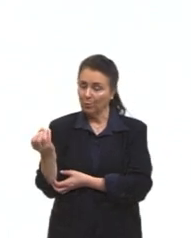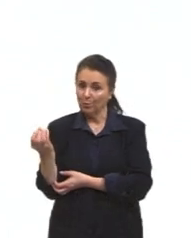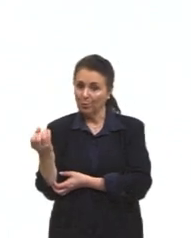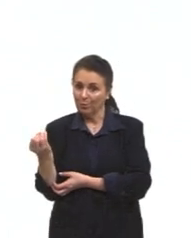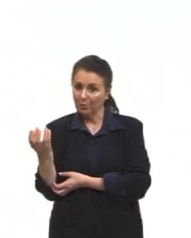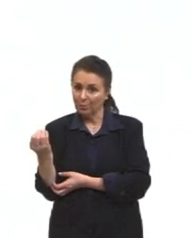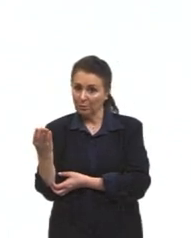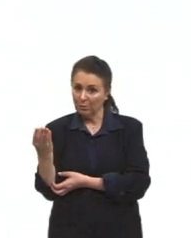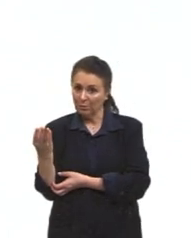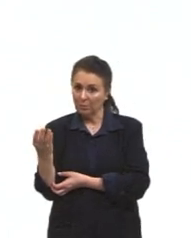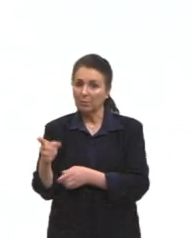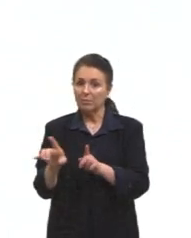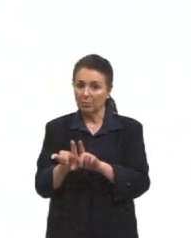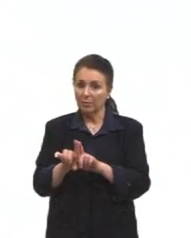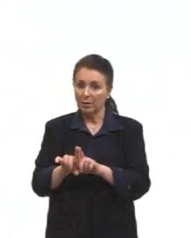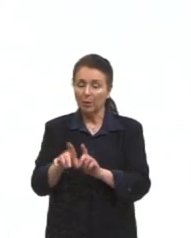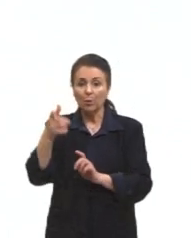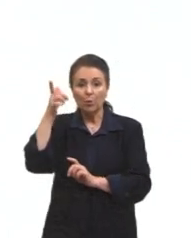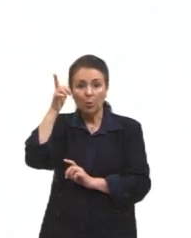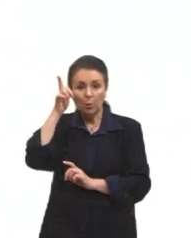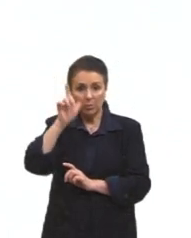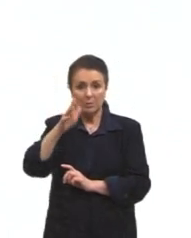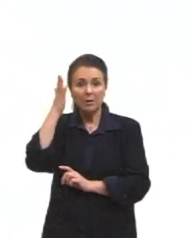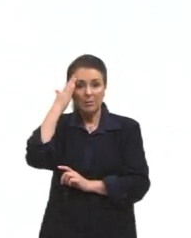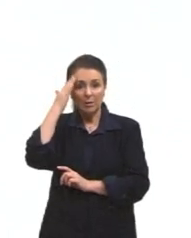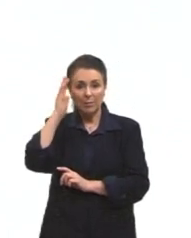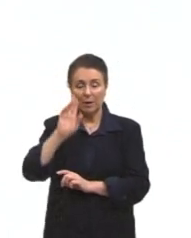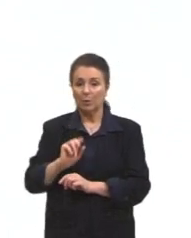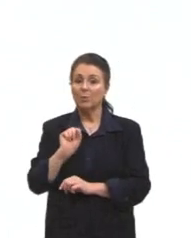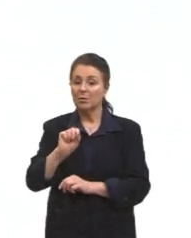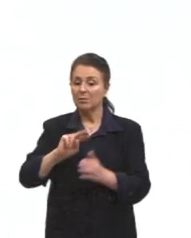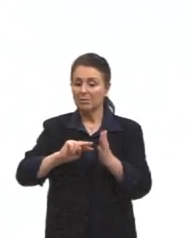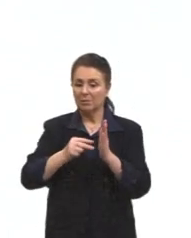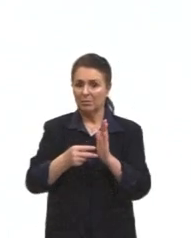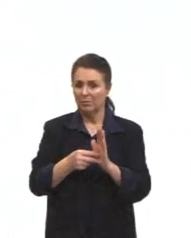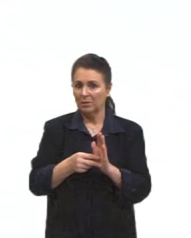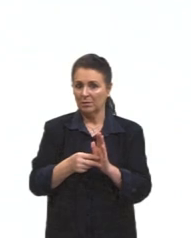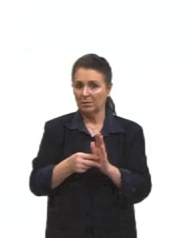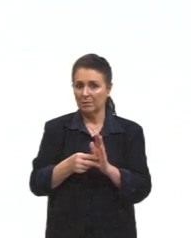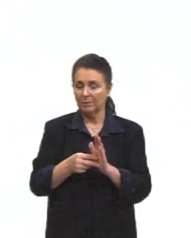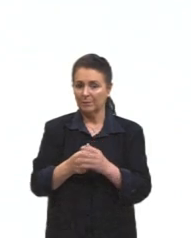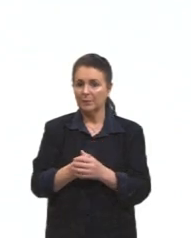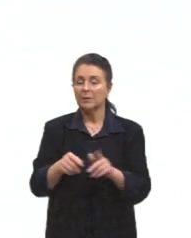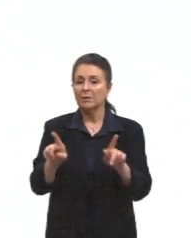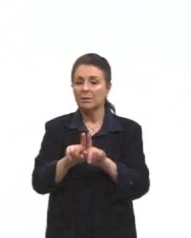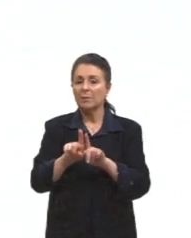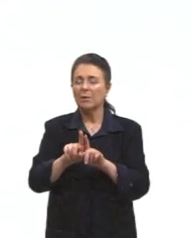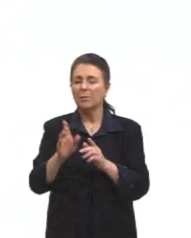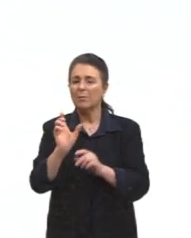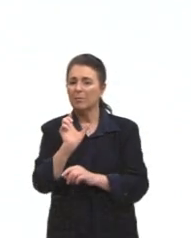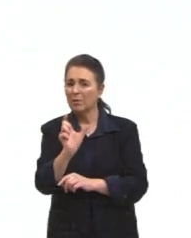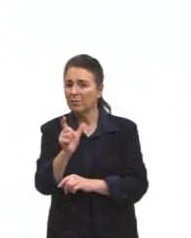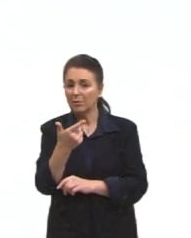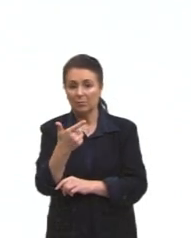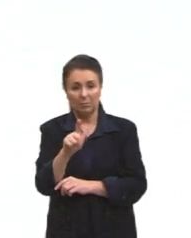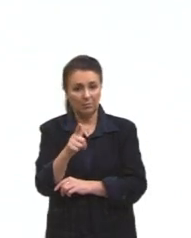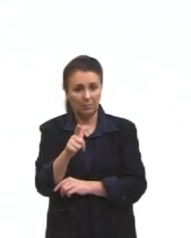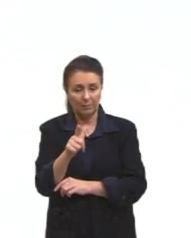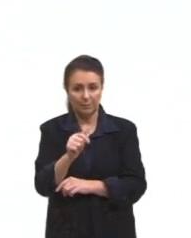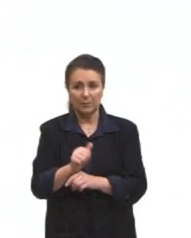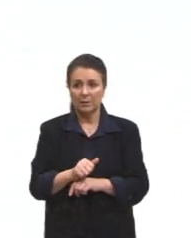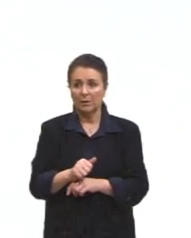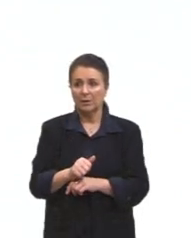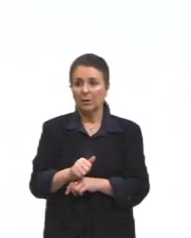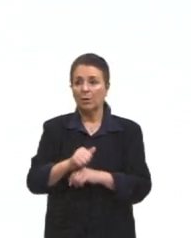correspondentes ali, dentro da nossa língua. E ainda, algumas palavras que não tem, como